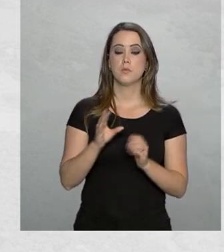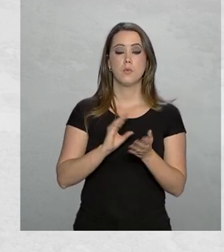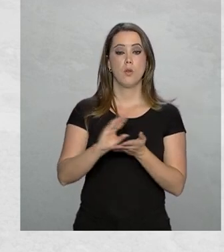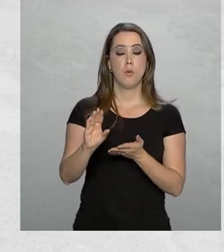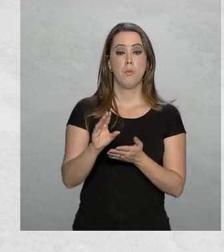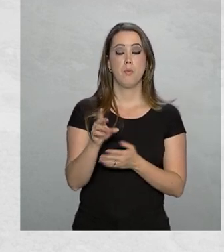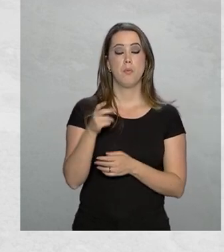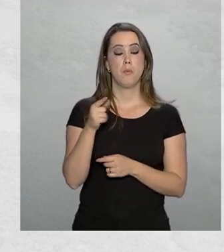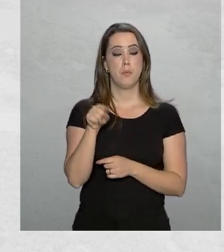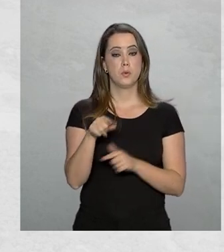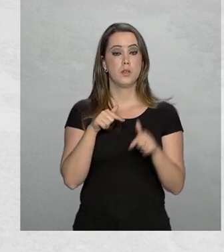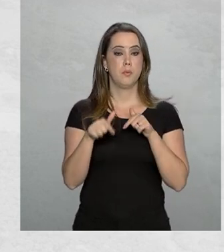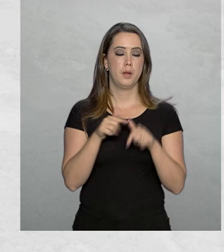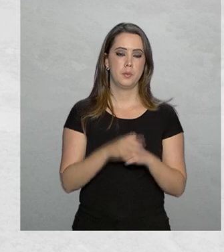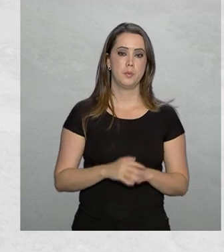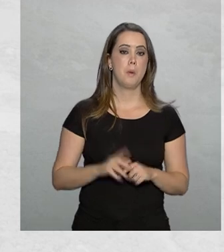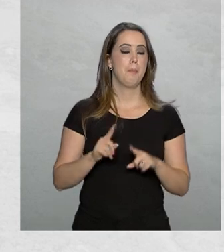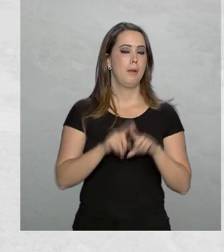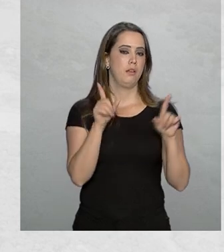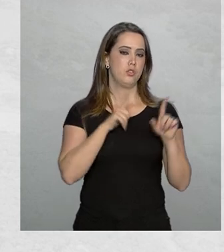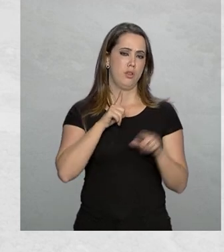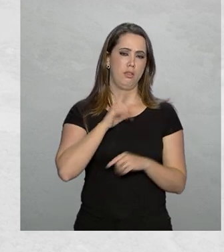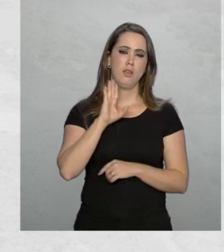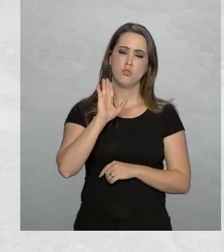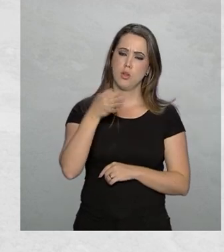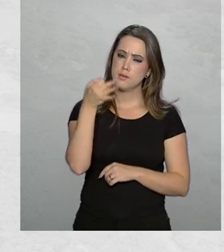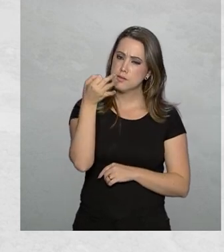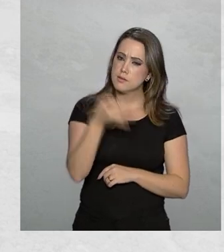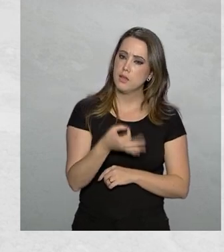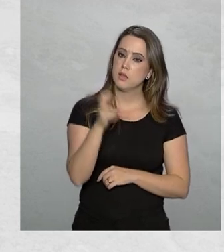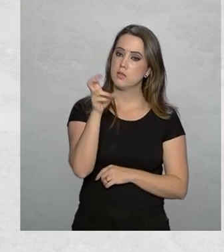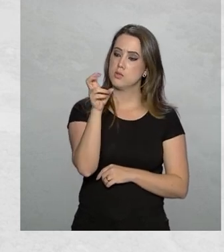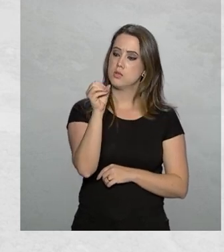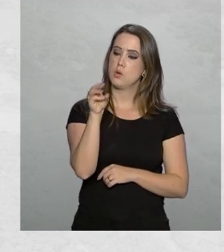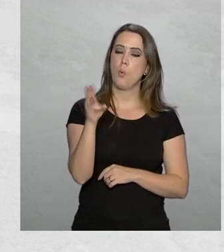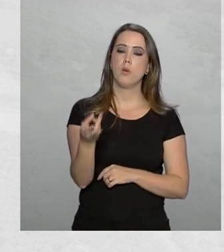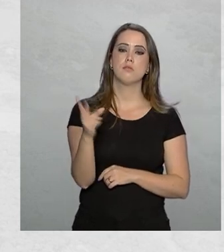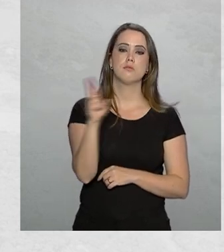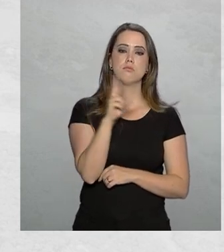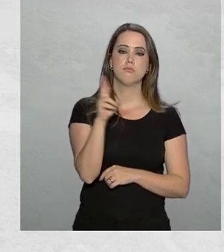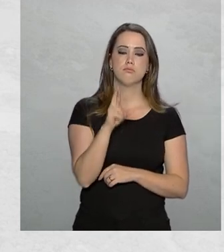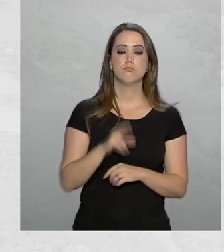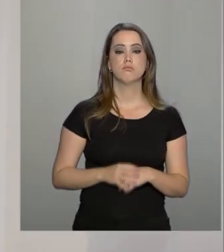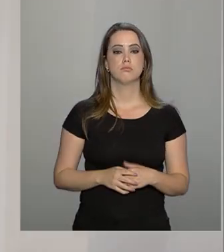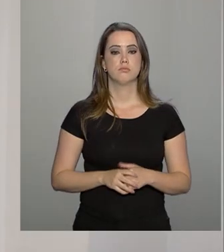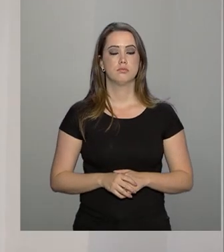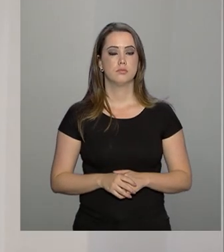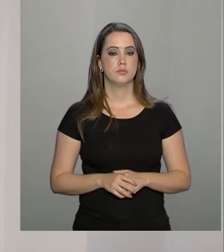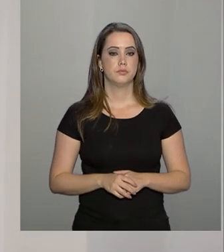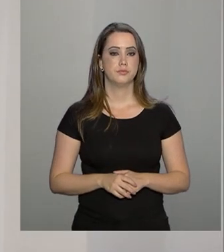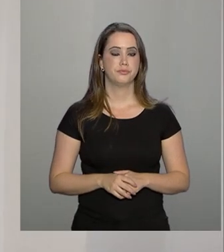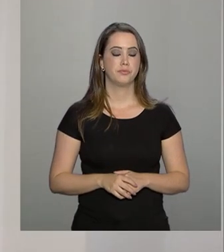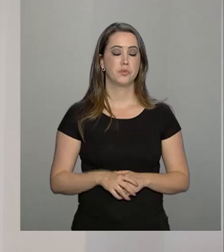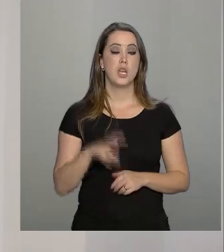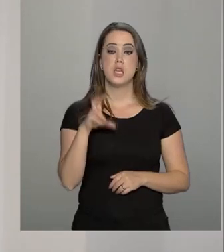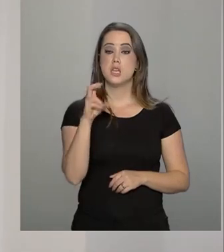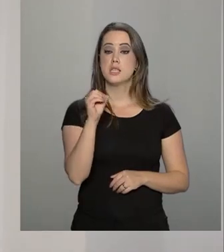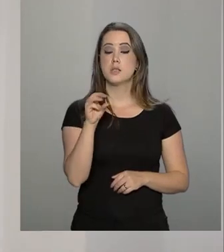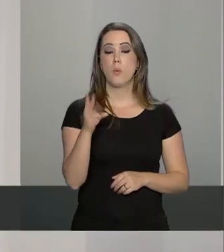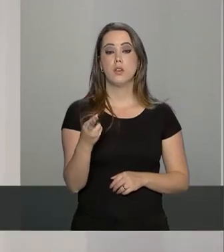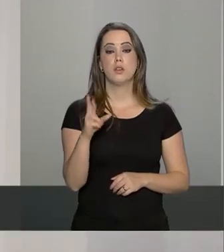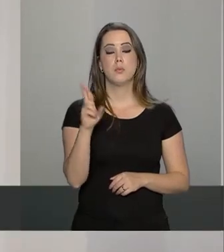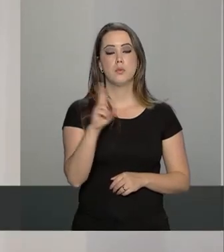para as ações. Desse total, 50 milhões de reais já estão garantidos. 50 milhões já estão na rubrica